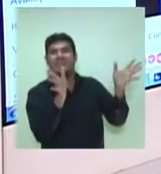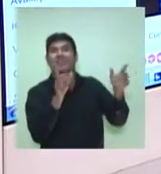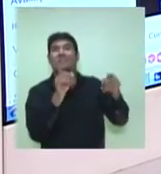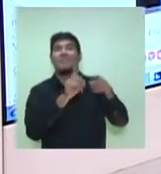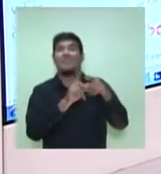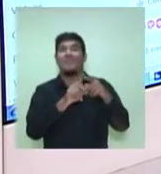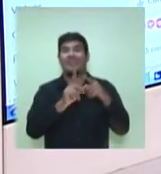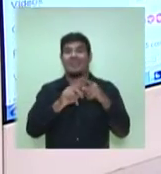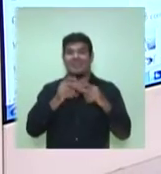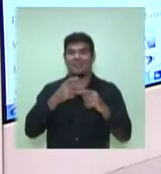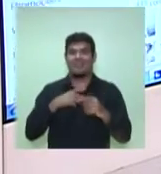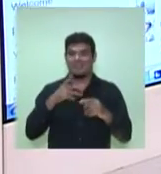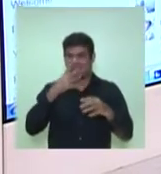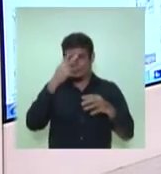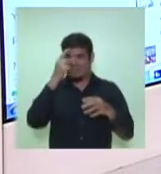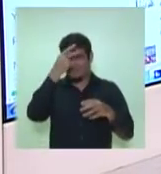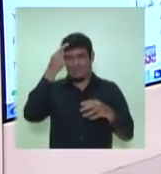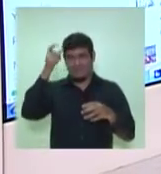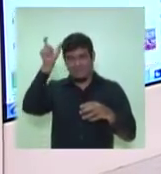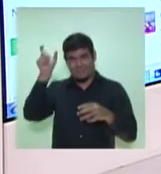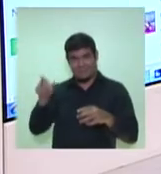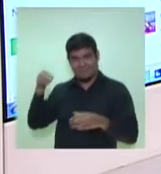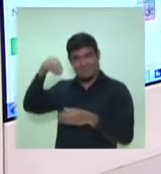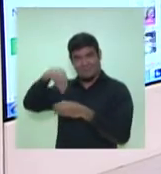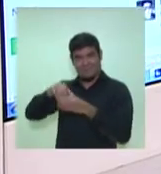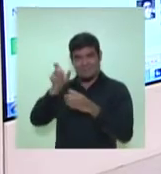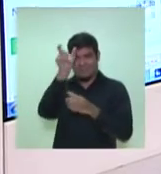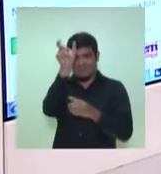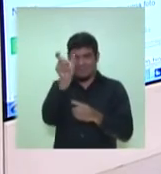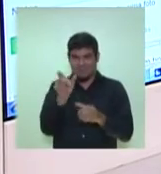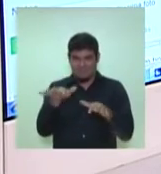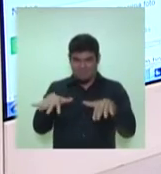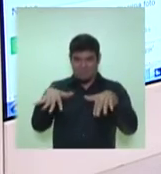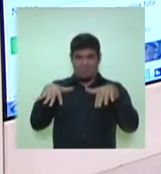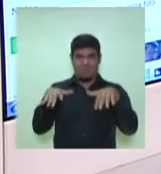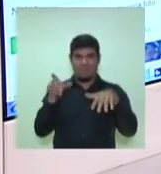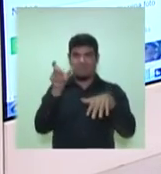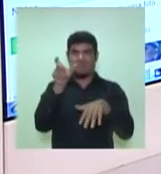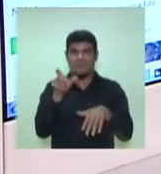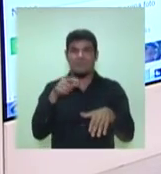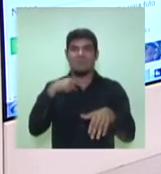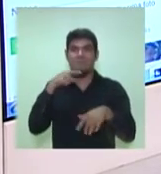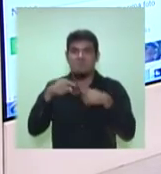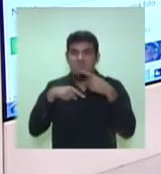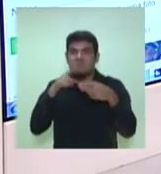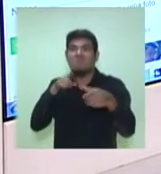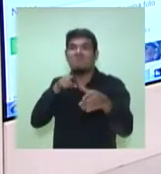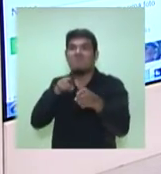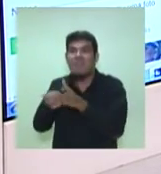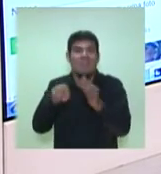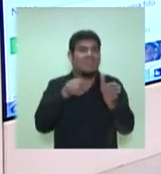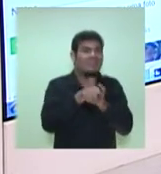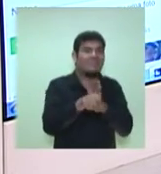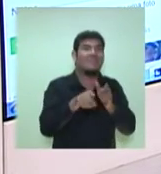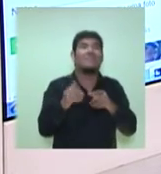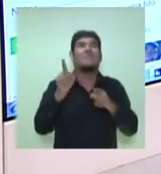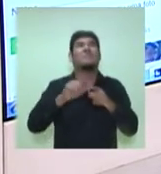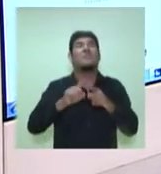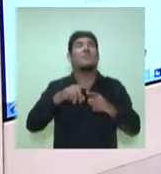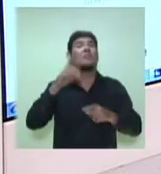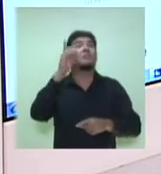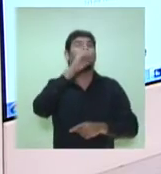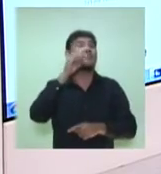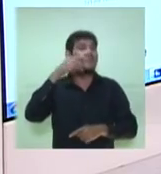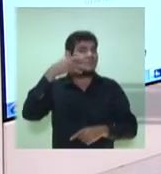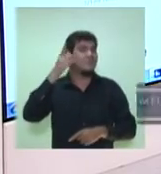verdade o eleitor no centro do debate, fazendo muitas perguntas, conseguindo esse esclarecimento para a eleição que vai ser no próximo domingo. E no